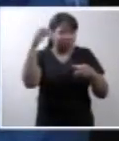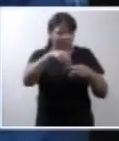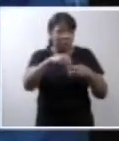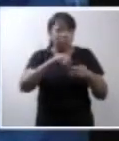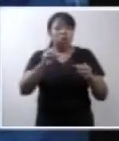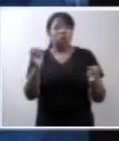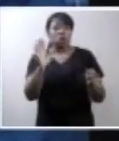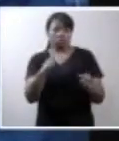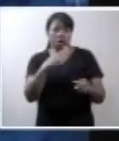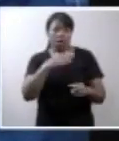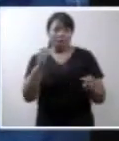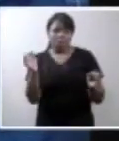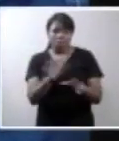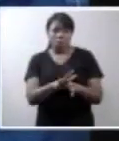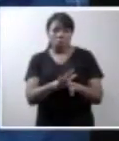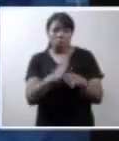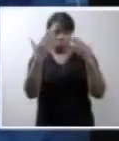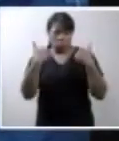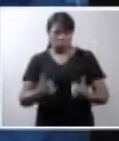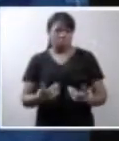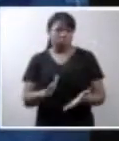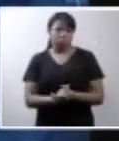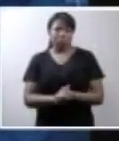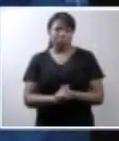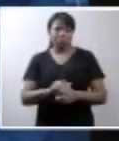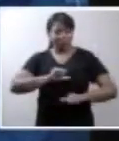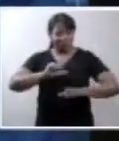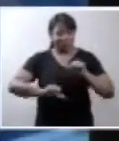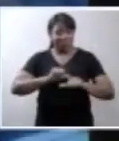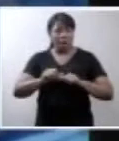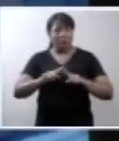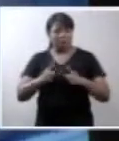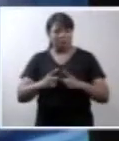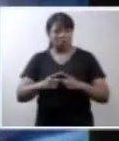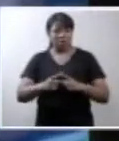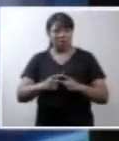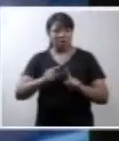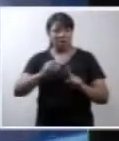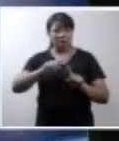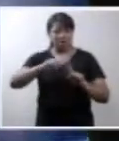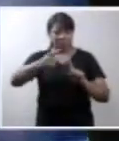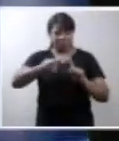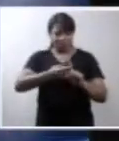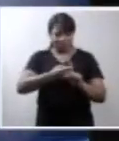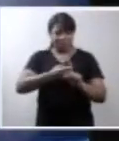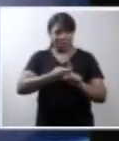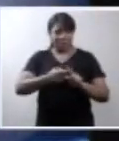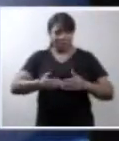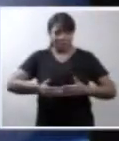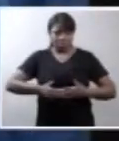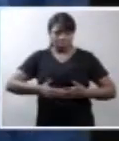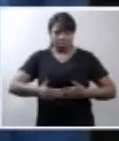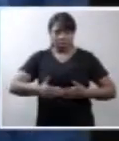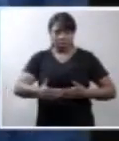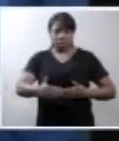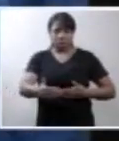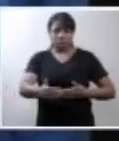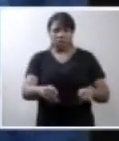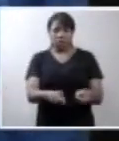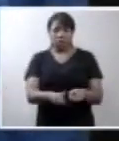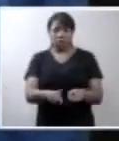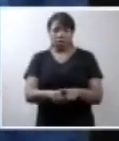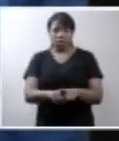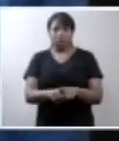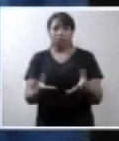o tempo que passar, nada ia mudar. Ele só ia crescer, mas do mesmo jeito. Eu não tenho o